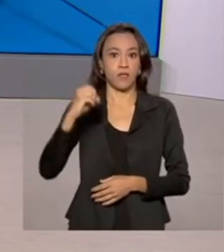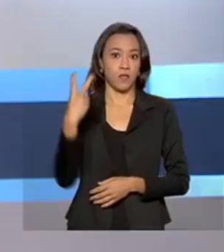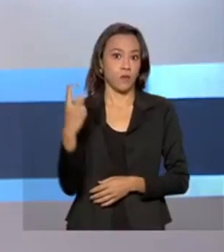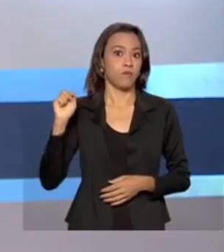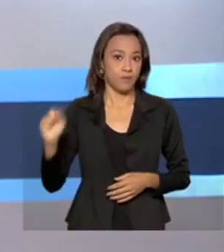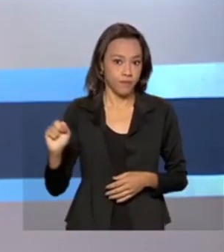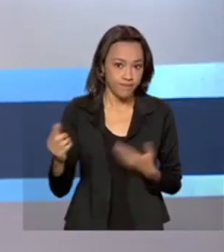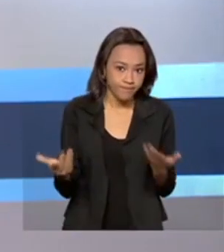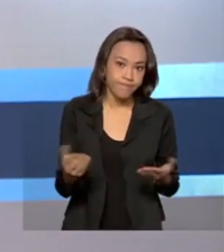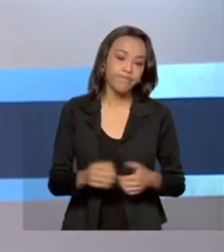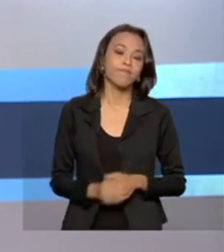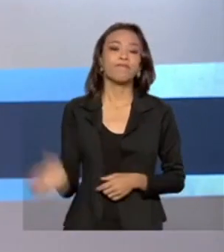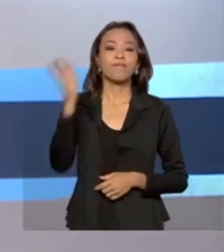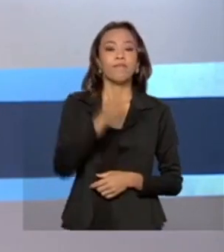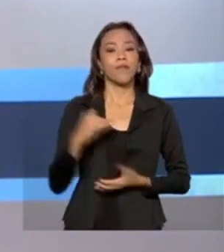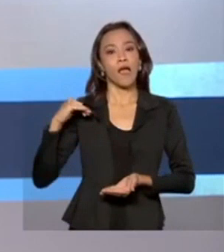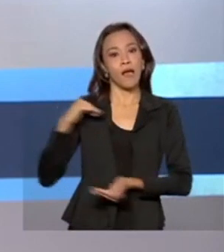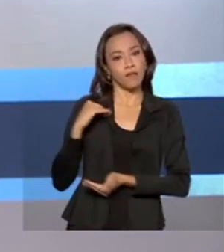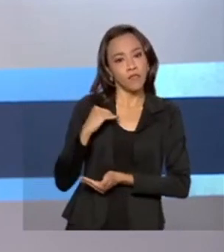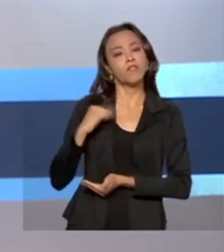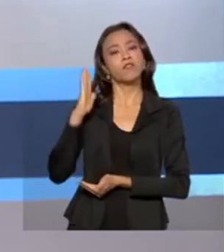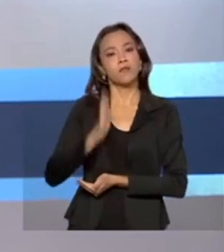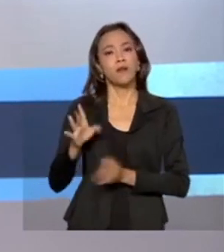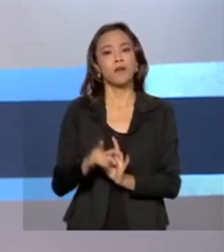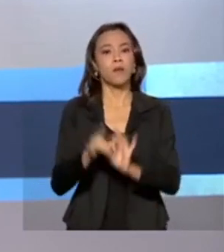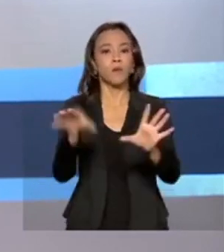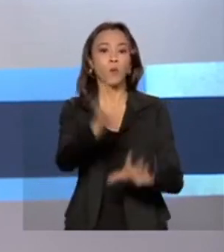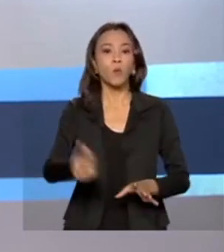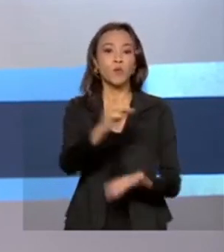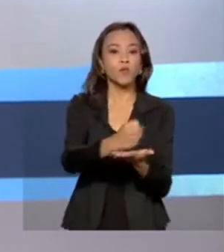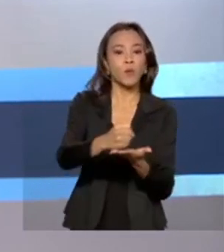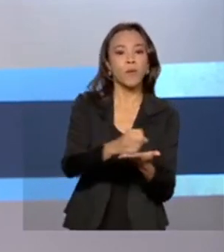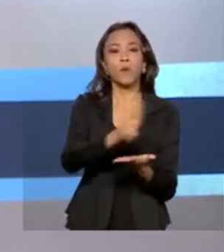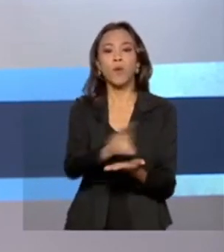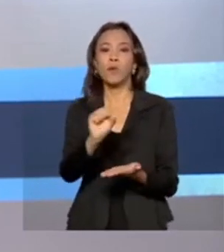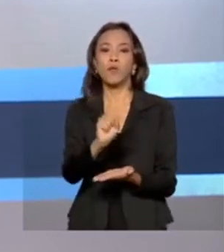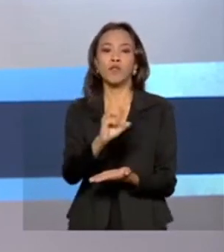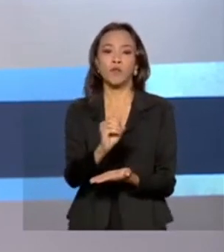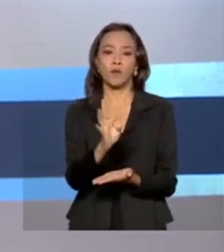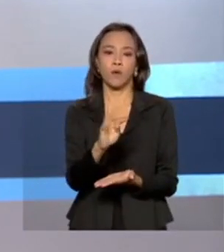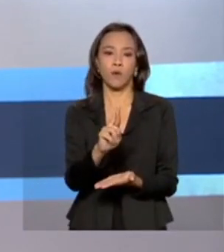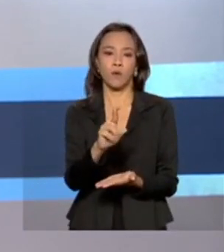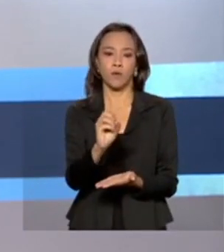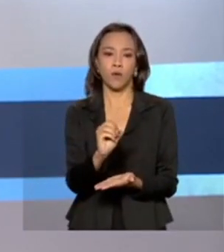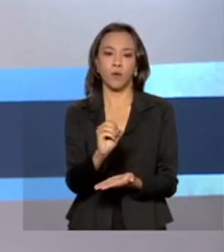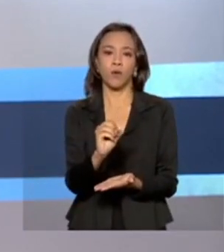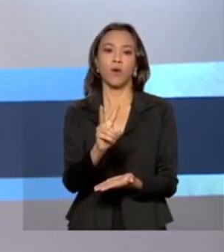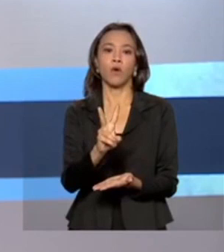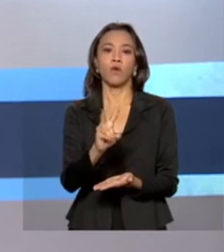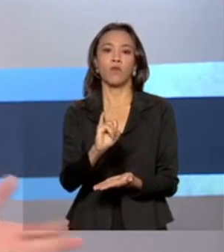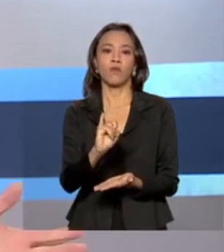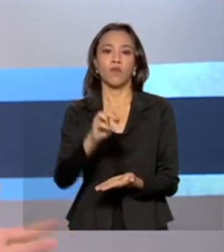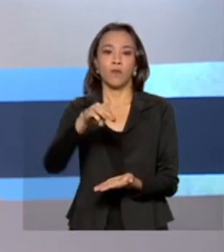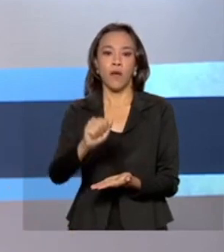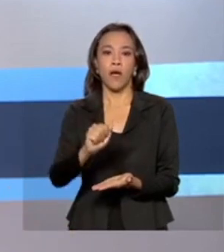mil. E a Anvisa autorizou o uso emergencial do medicamento Sotrovimab usado no tratamento da Covid-19.